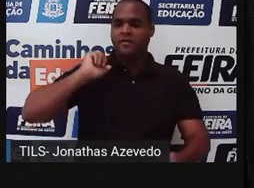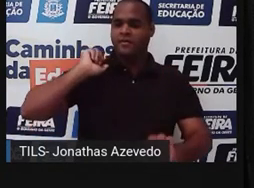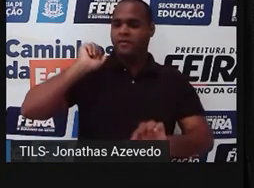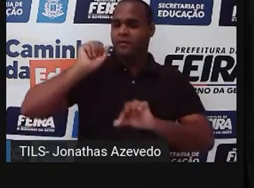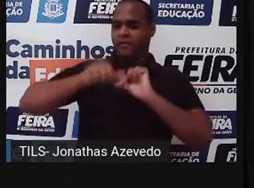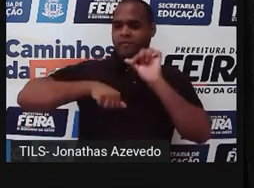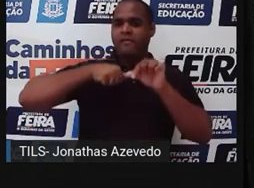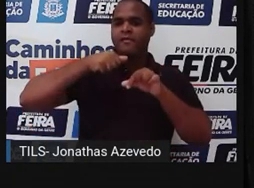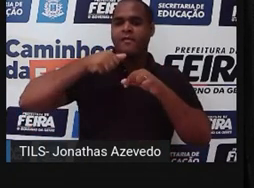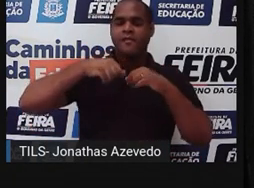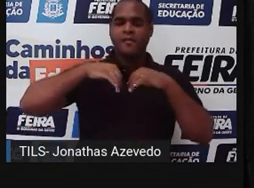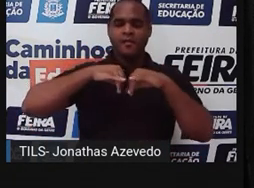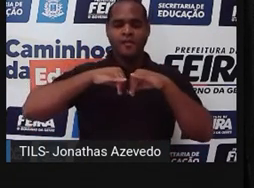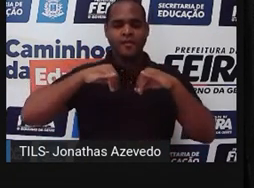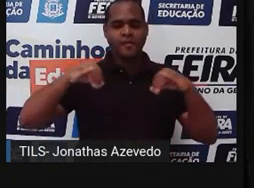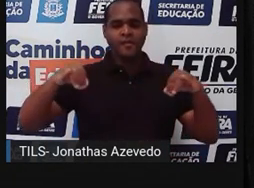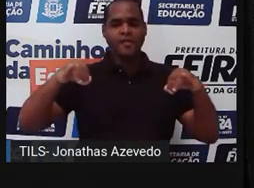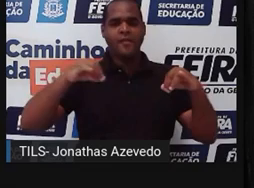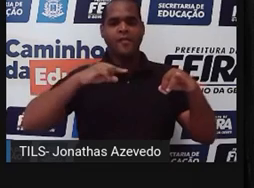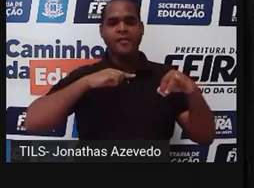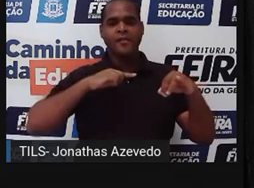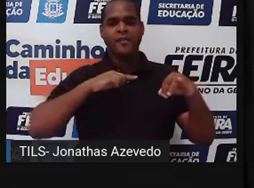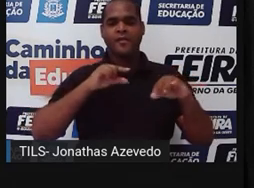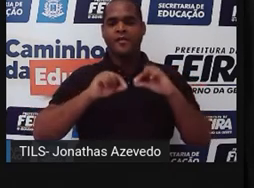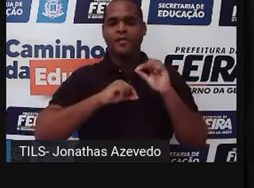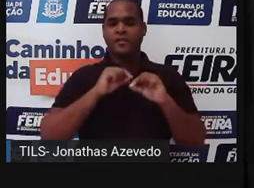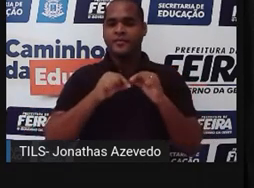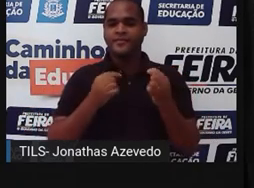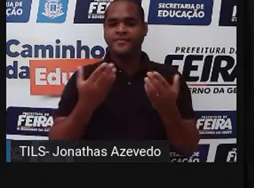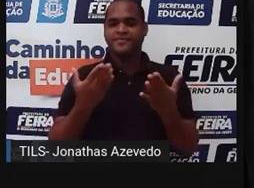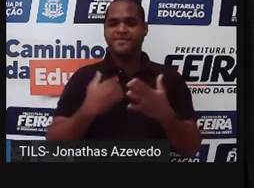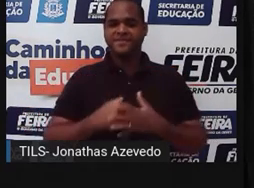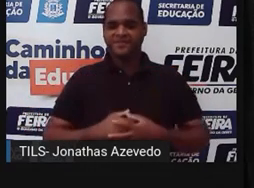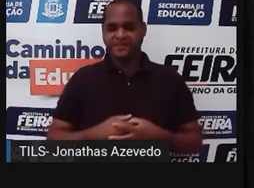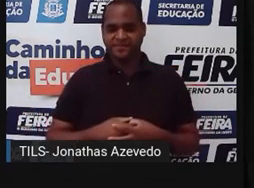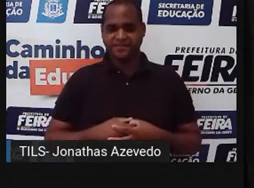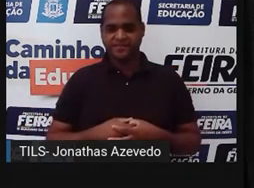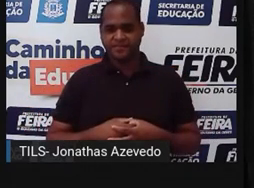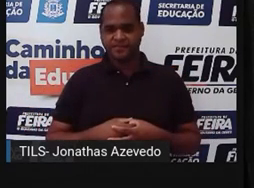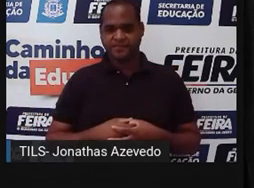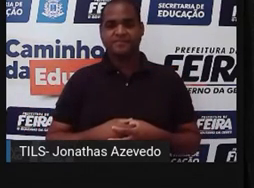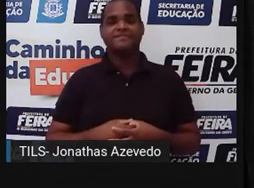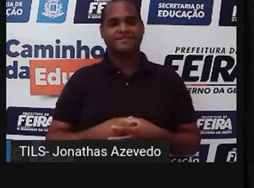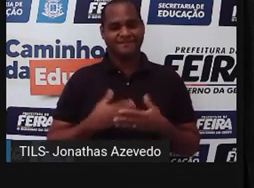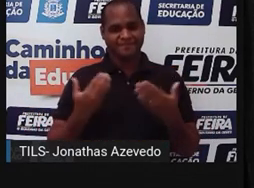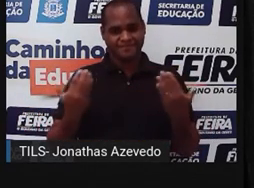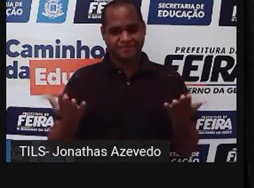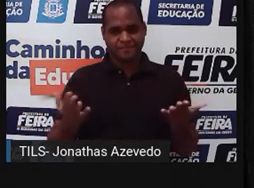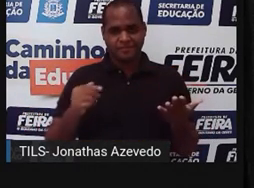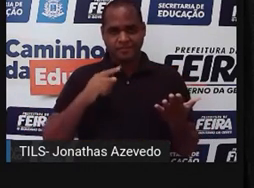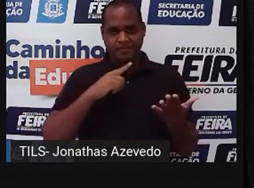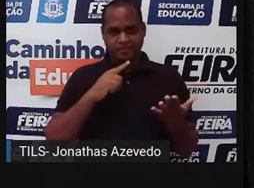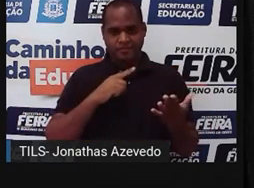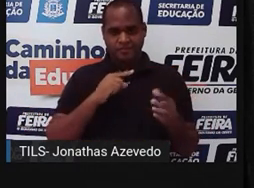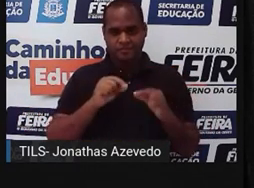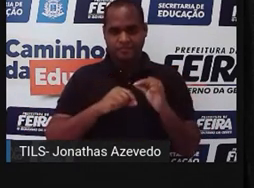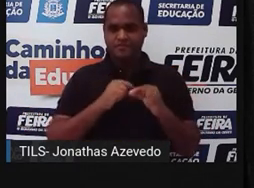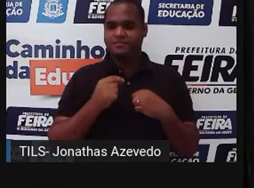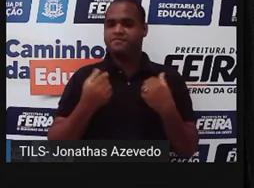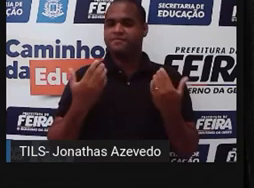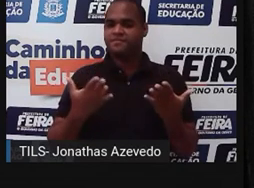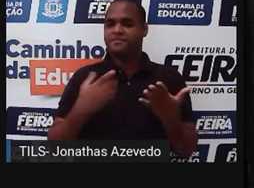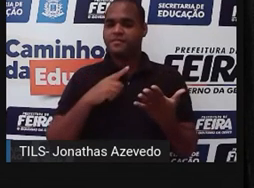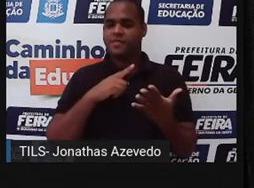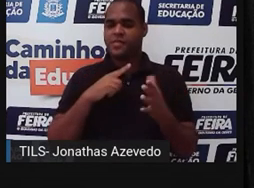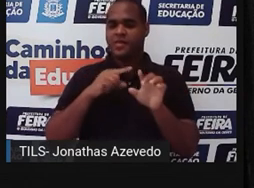atualização da notícia 44 segundos depois. Então, é isso aí, gente. Tem